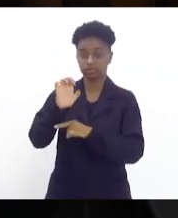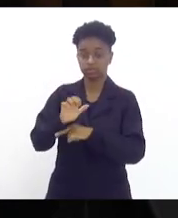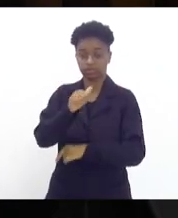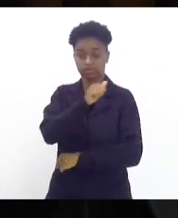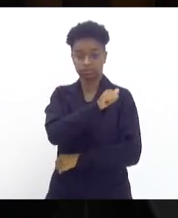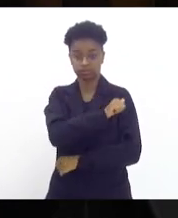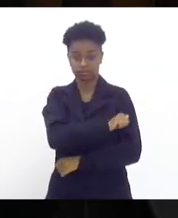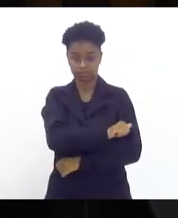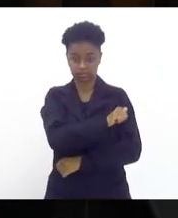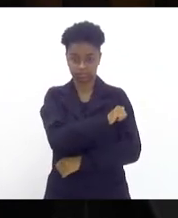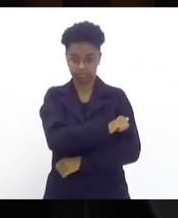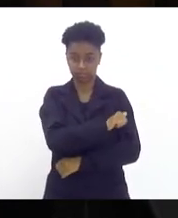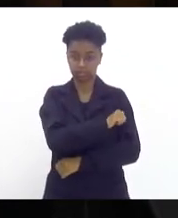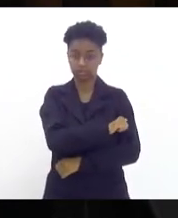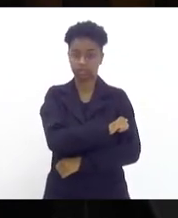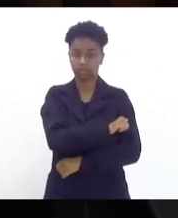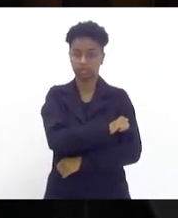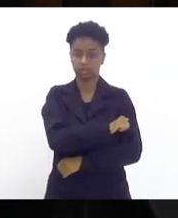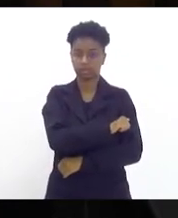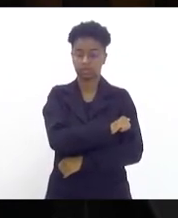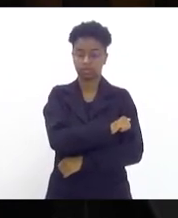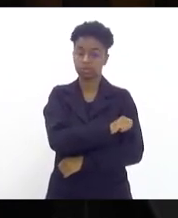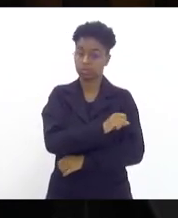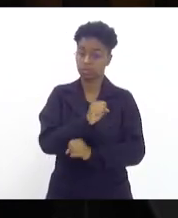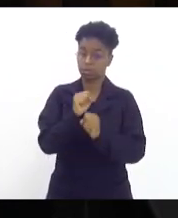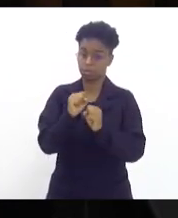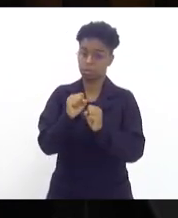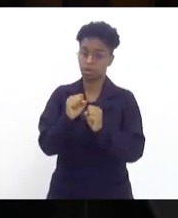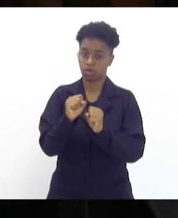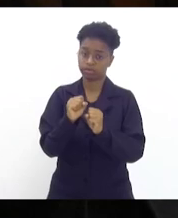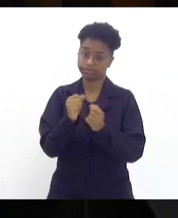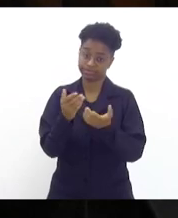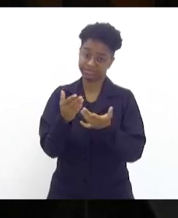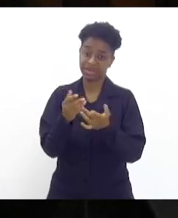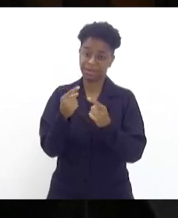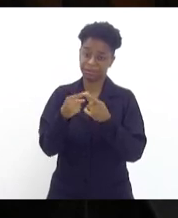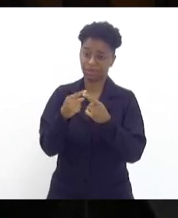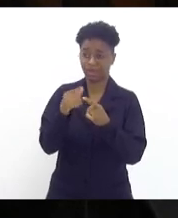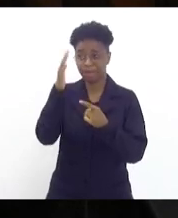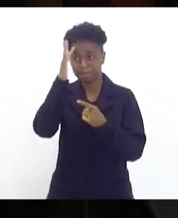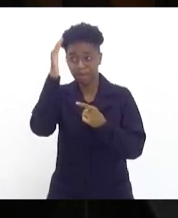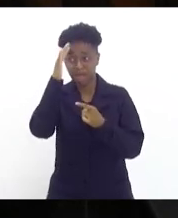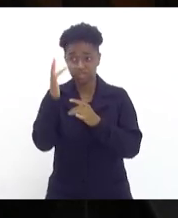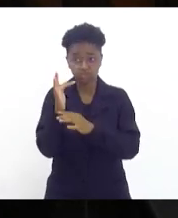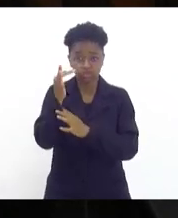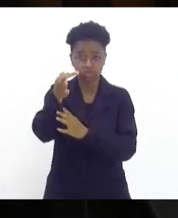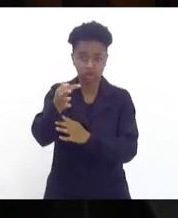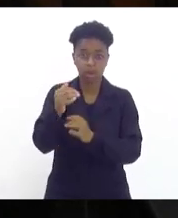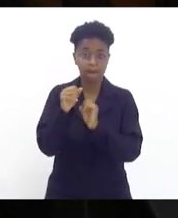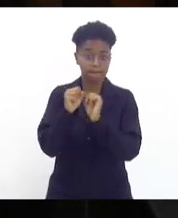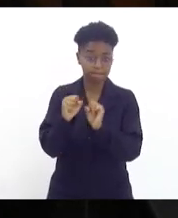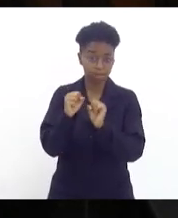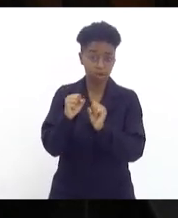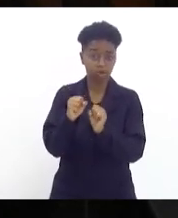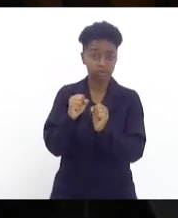Janeiro vai, poderá ter, porque é previsão, as despesas